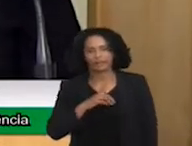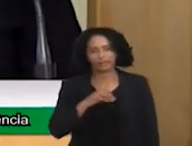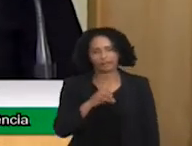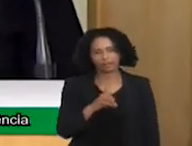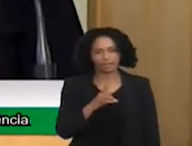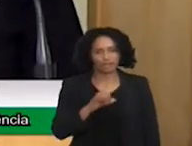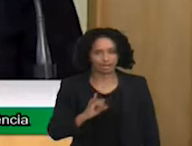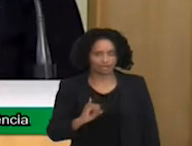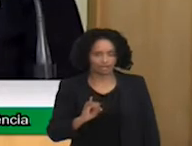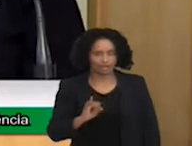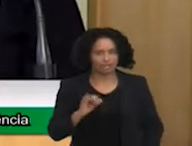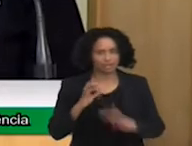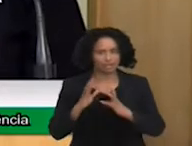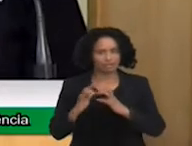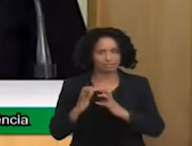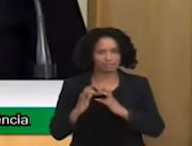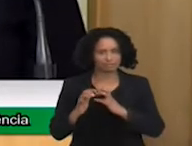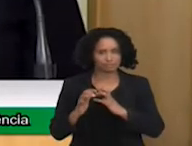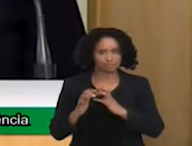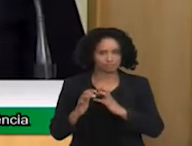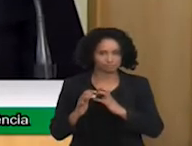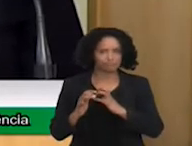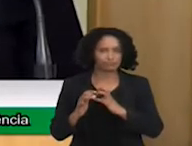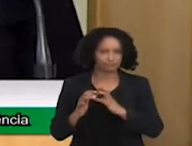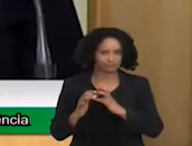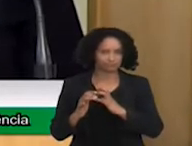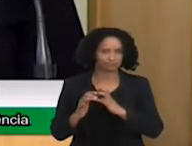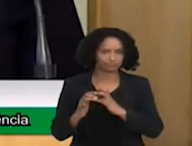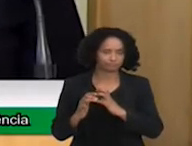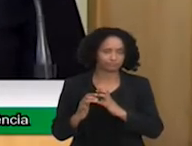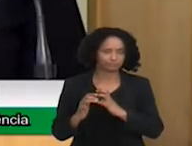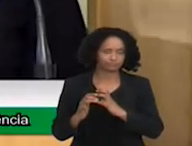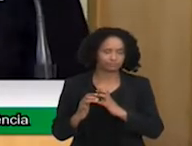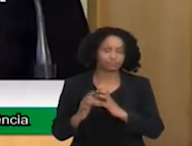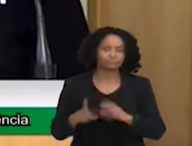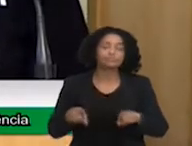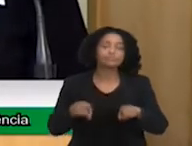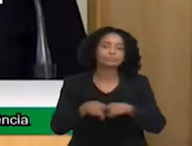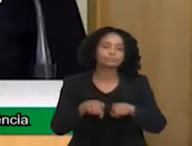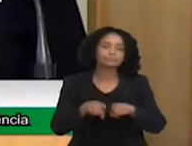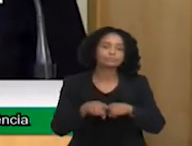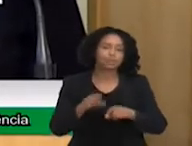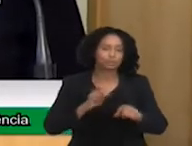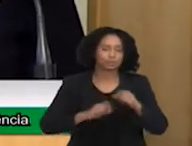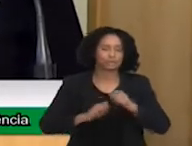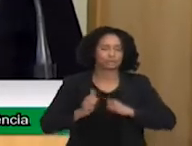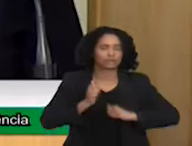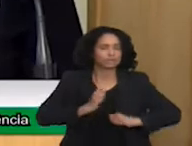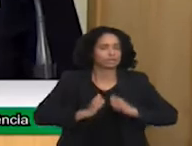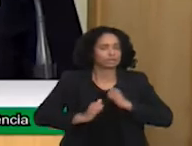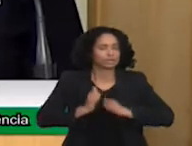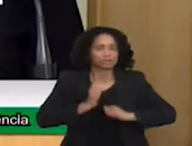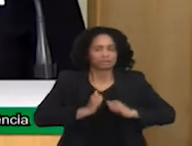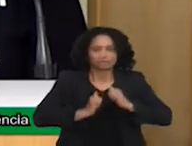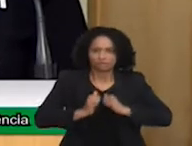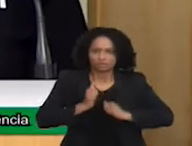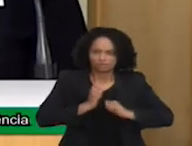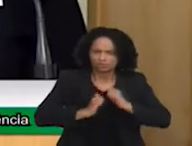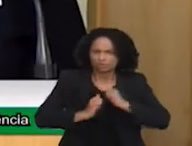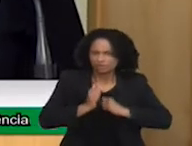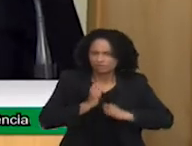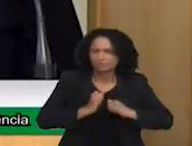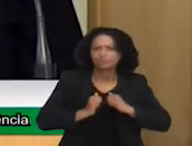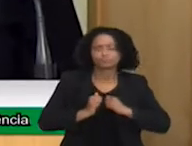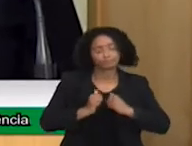cerebral, para quem não conhece as siglas, e transtorno de ansiedade. Então, ele é um